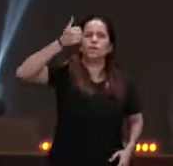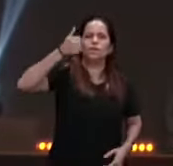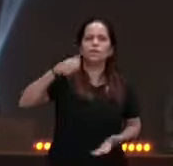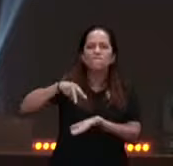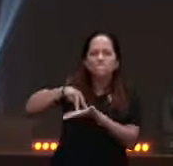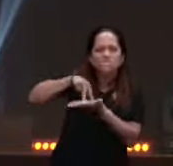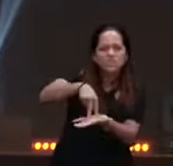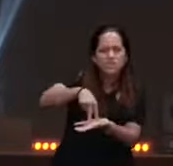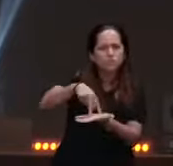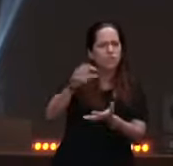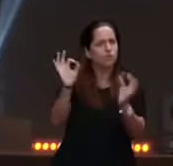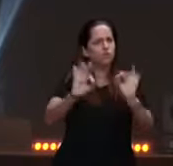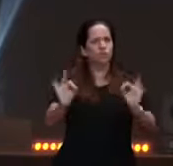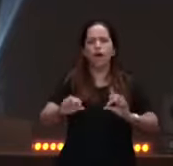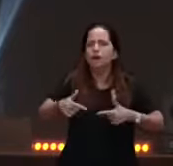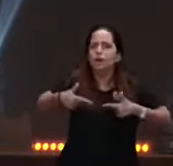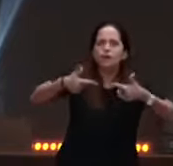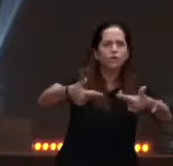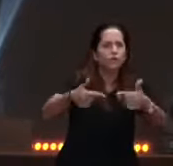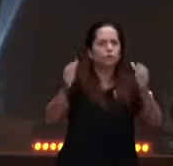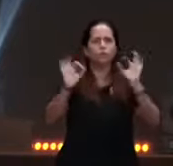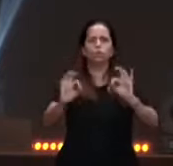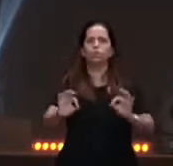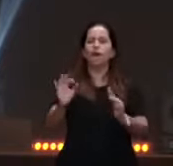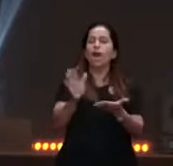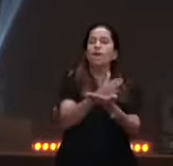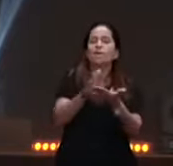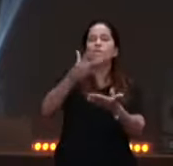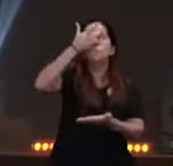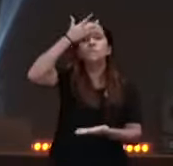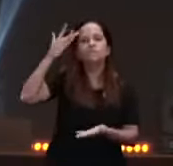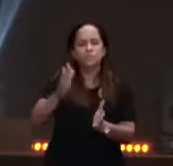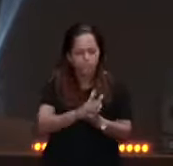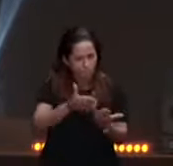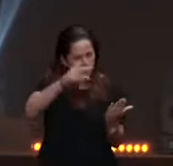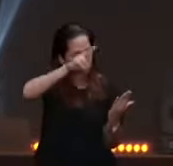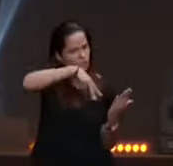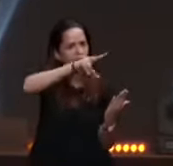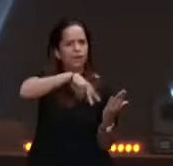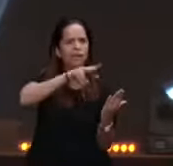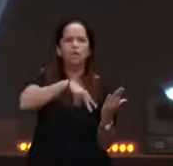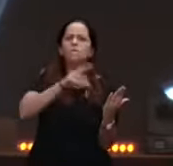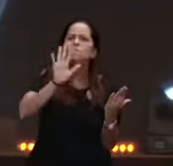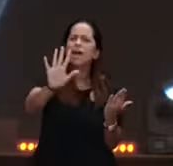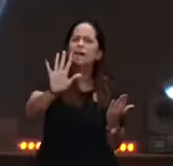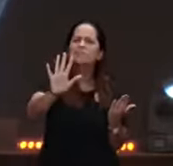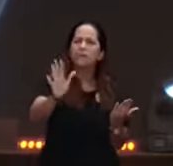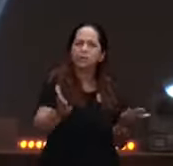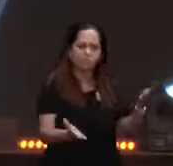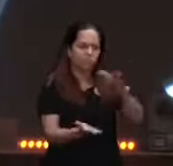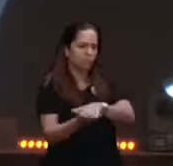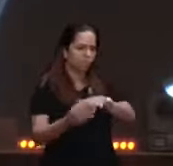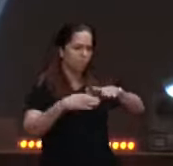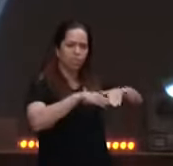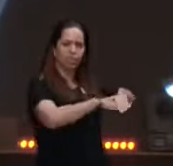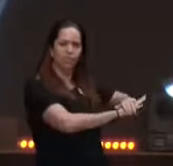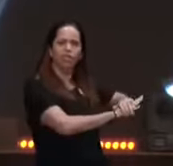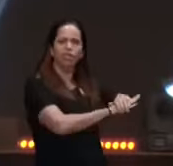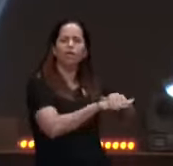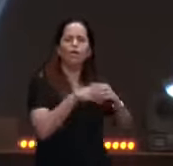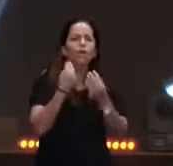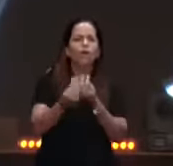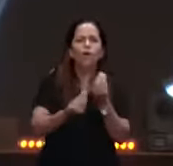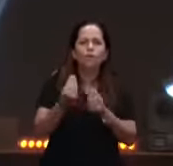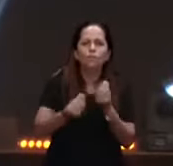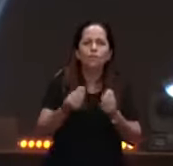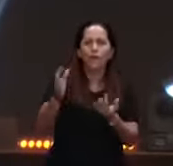da Bíblia, não toma posição, tem muita gente querendo sair de onde trabalha, criar um negócio